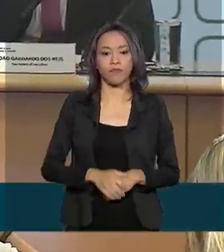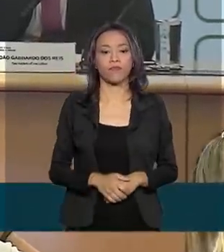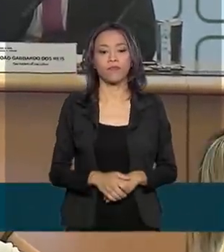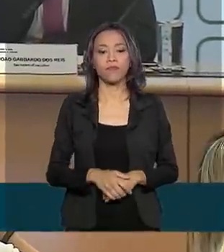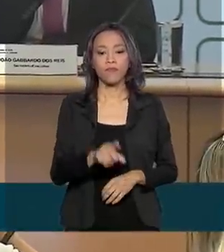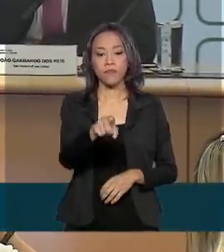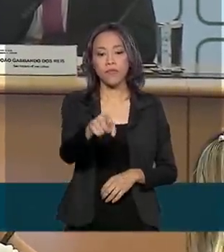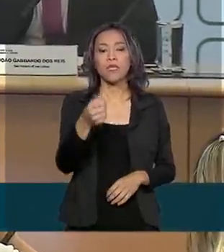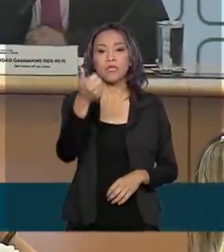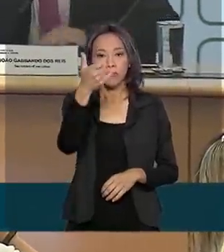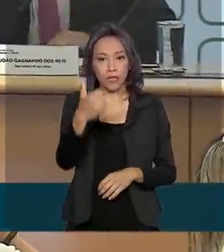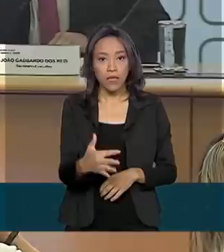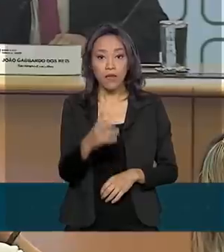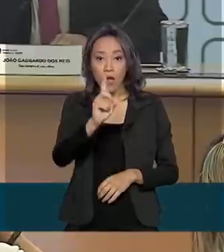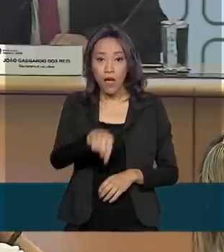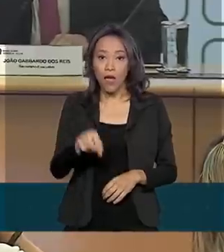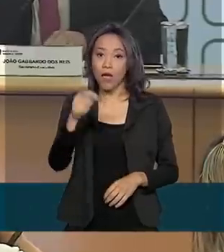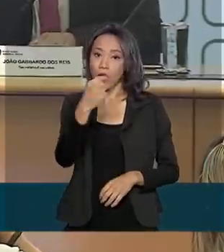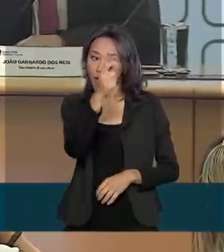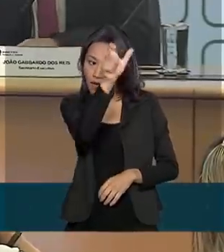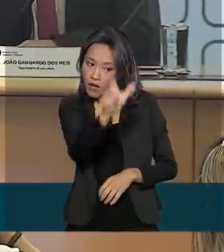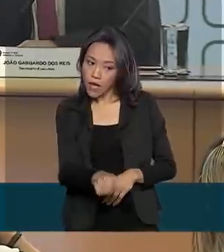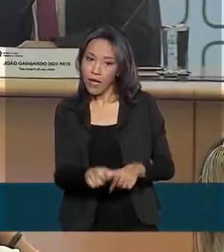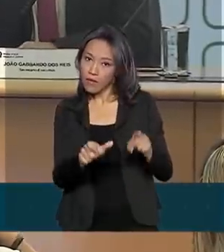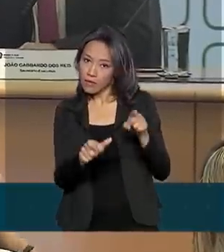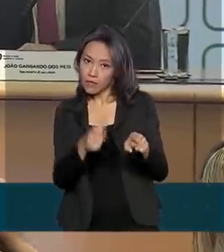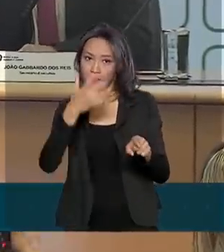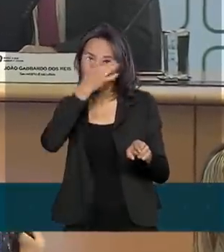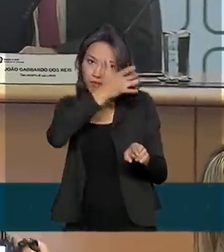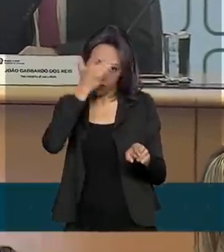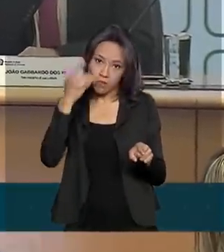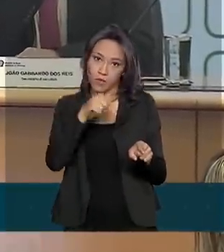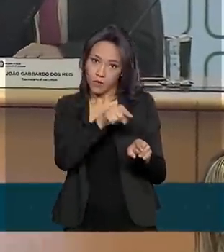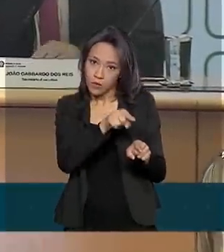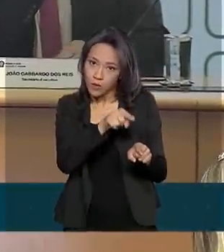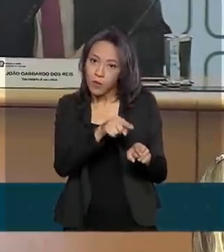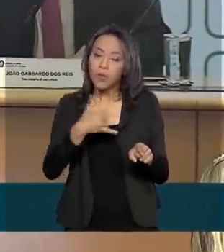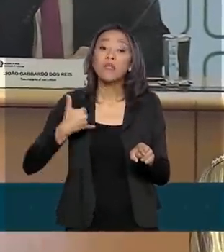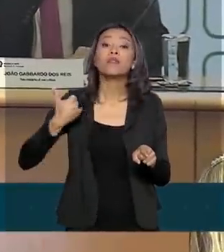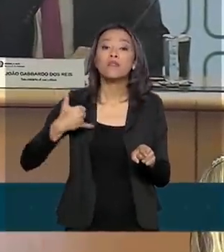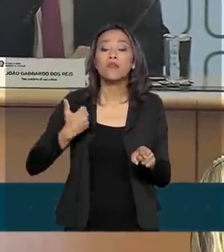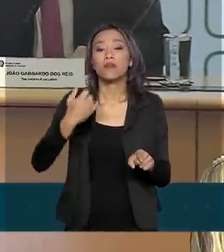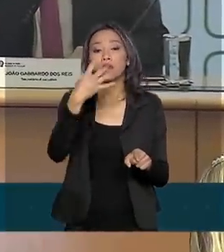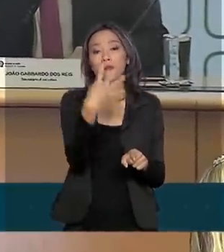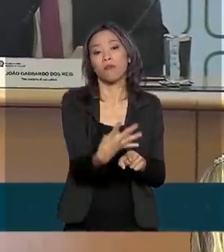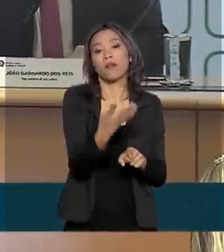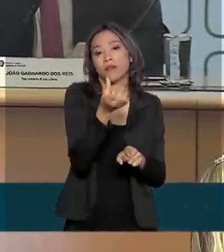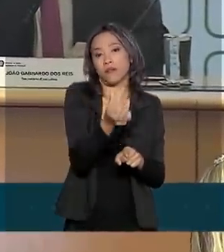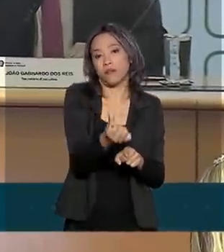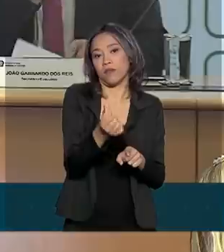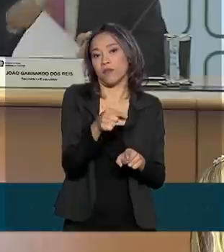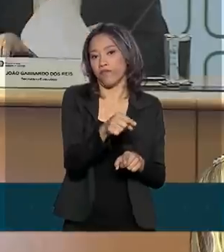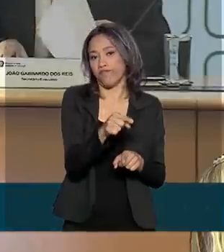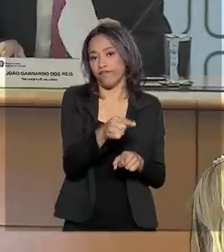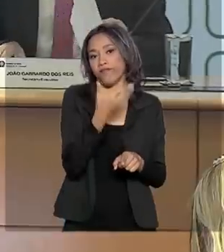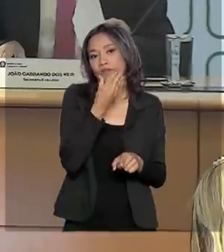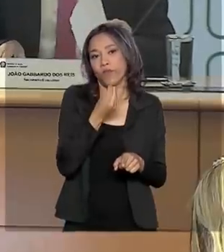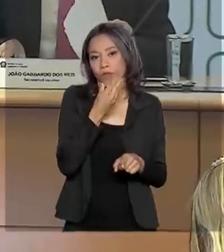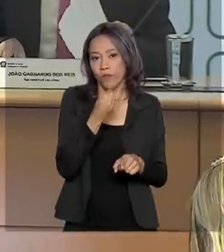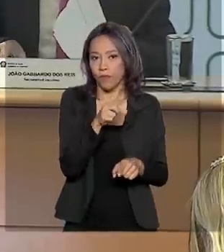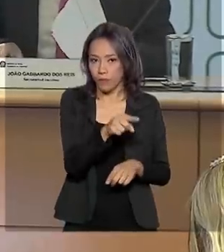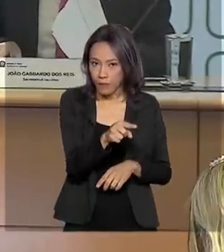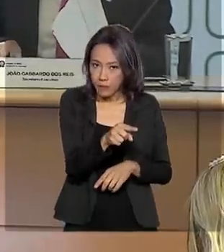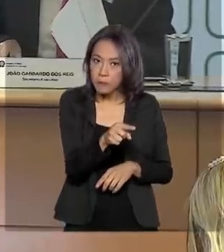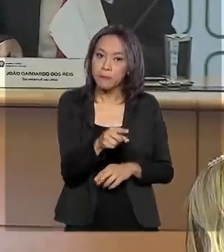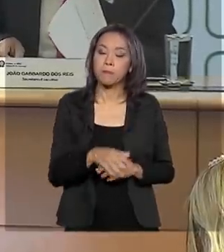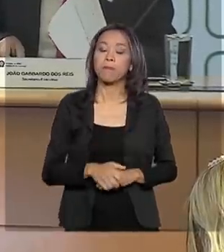paciente de 46 anos, do sexo masculino.